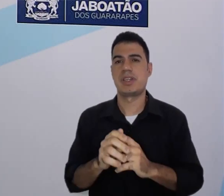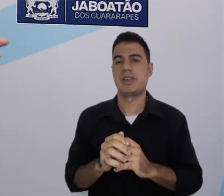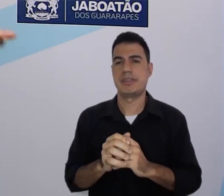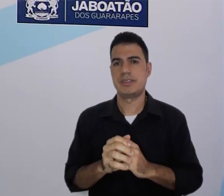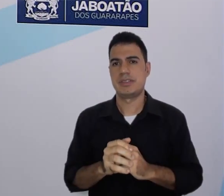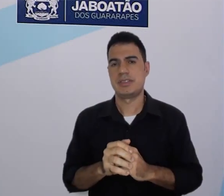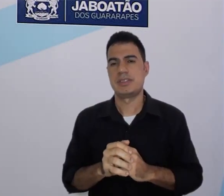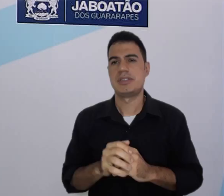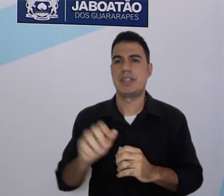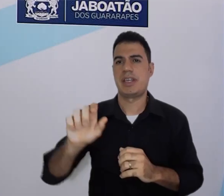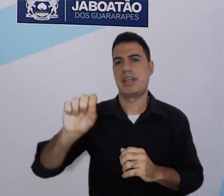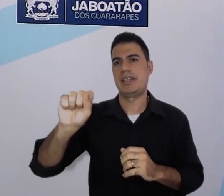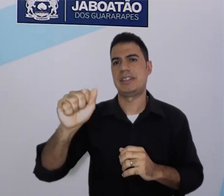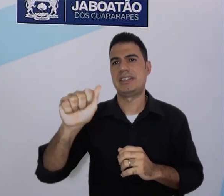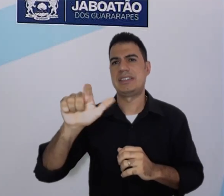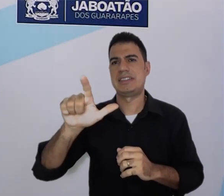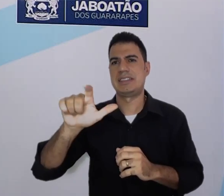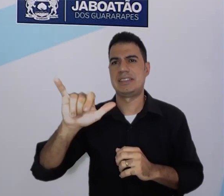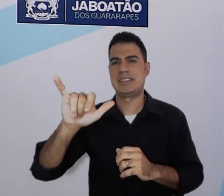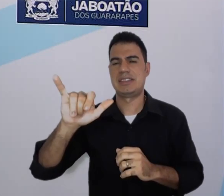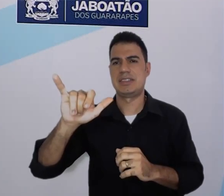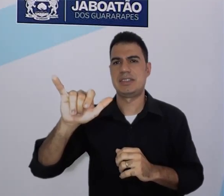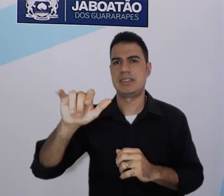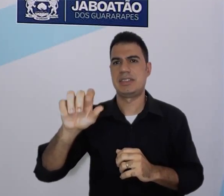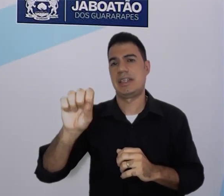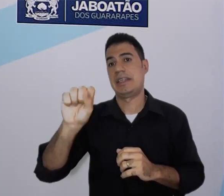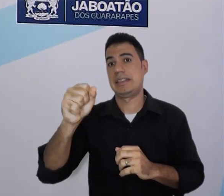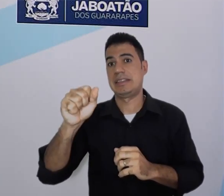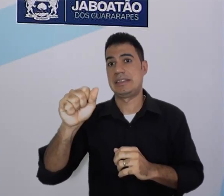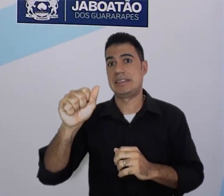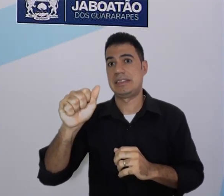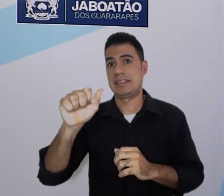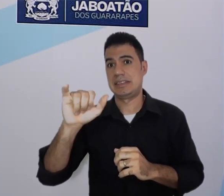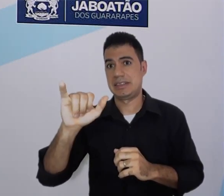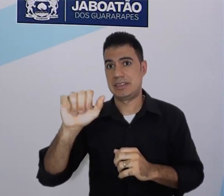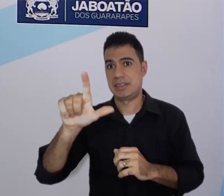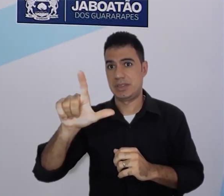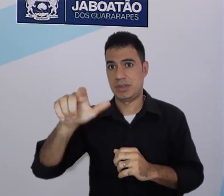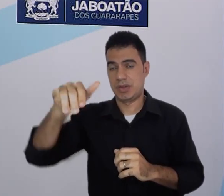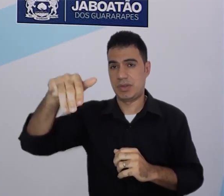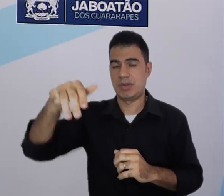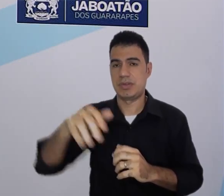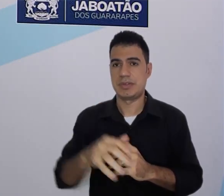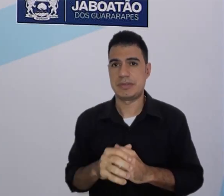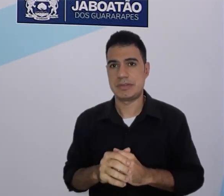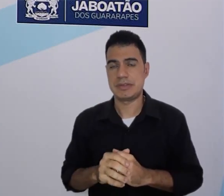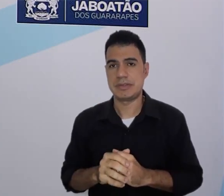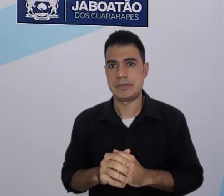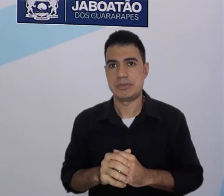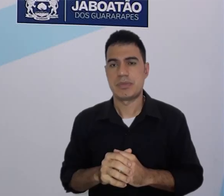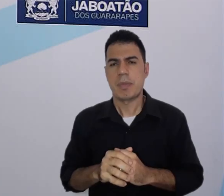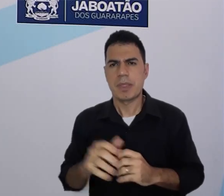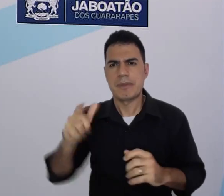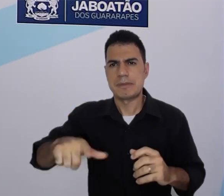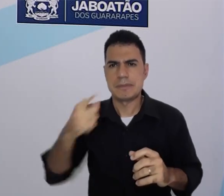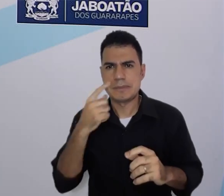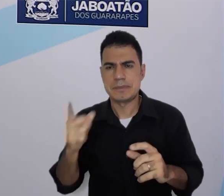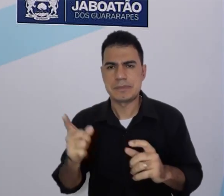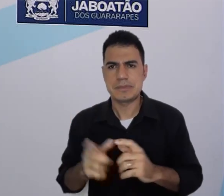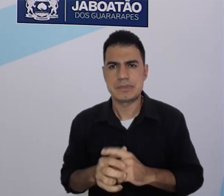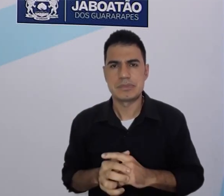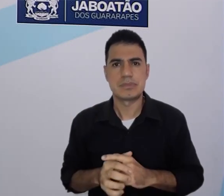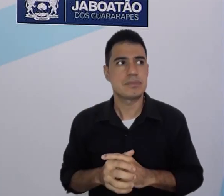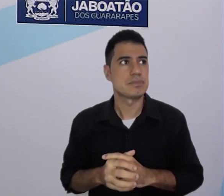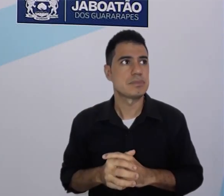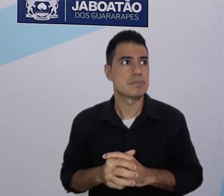Então, se alguém me pergunta, what's your surname, Wesley? Eu vou responder, my surname is Silva. Assim